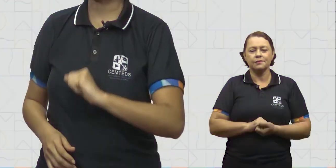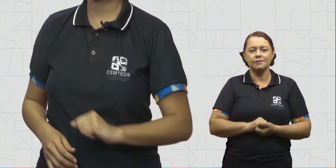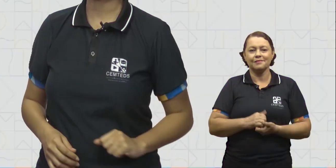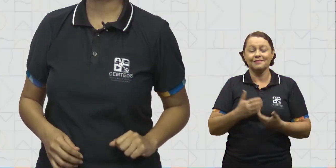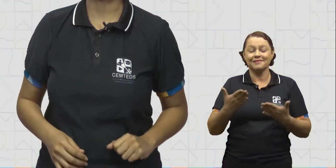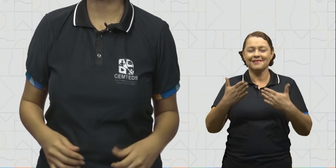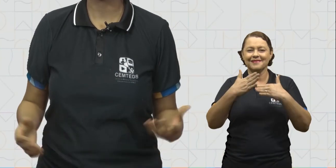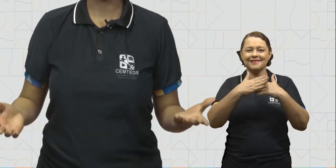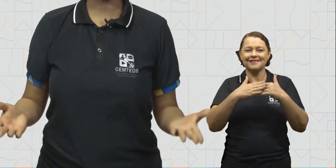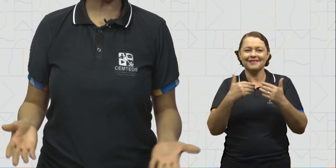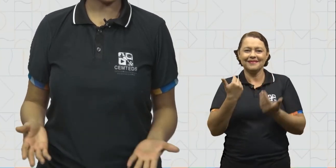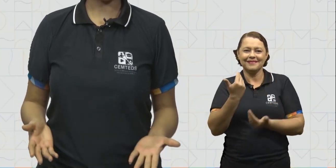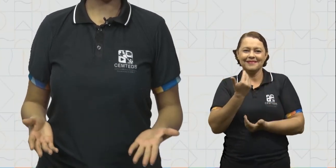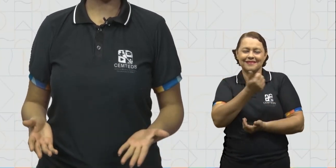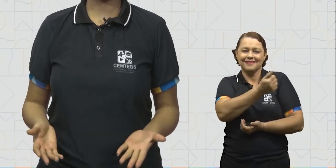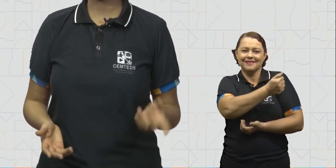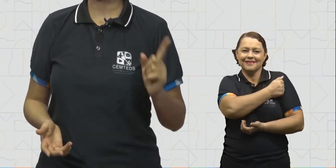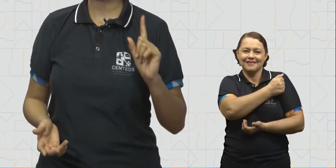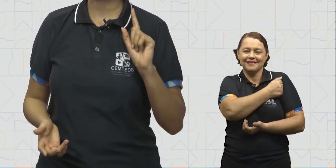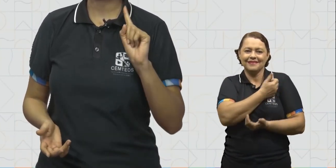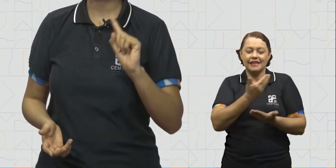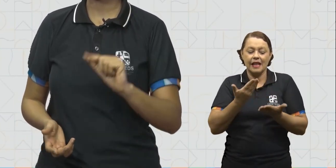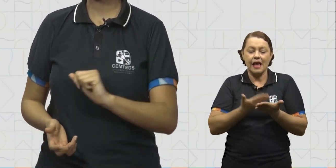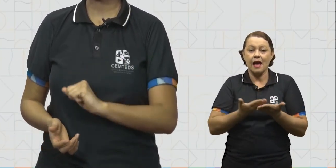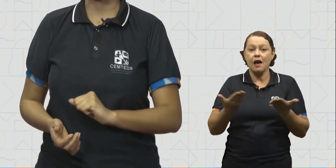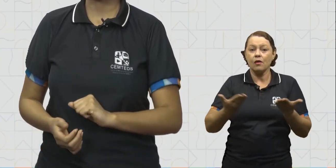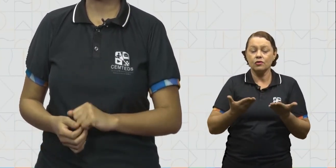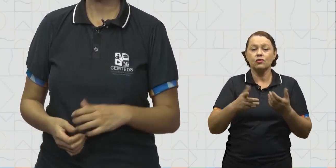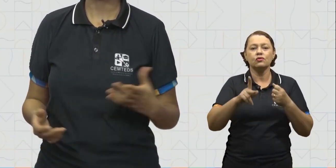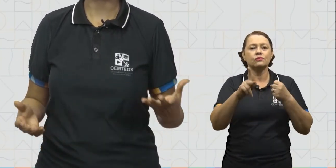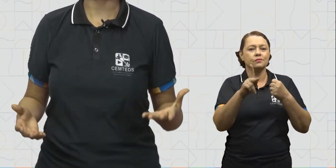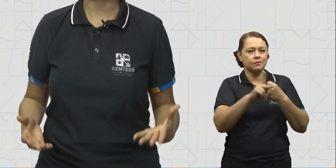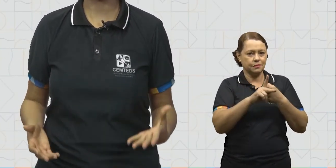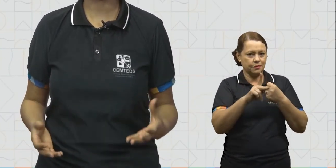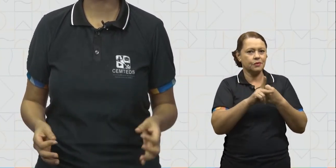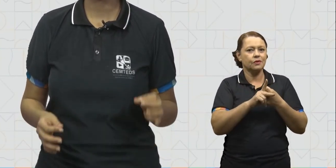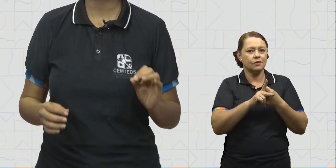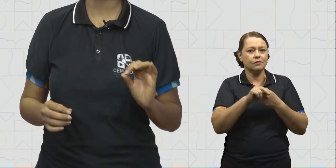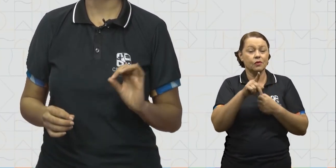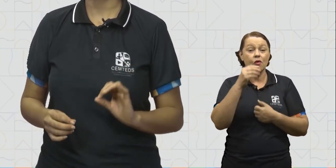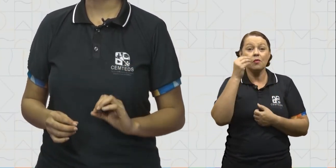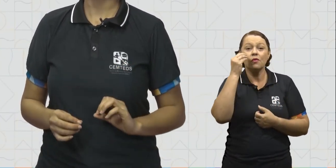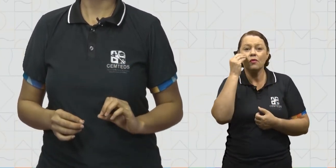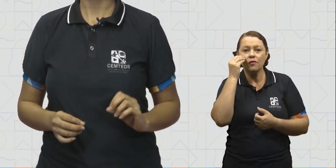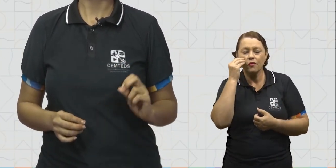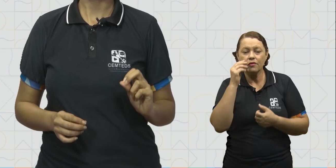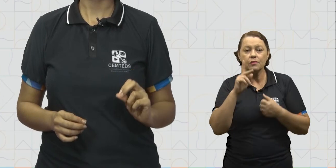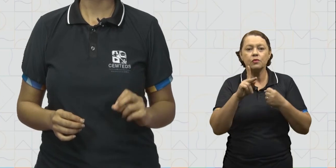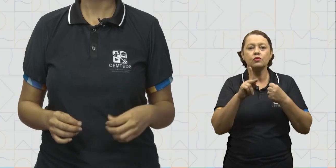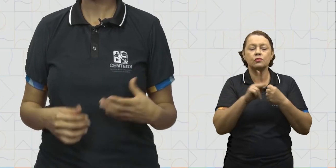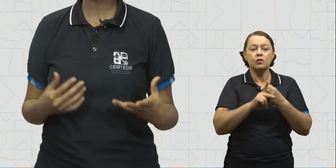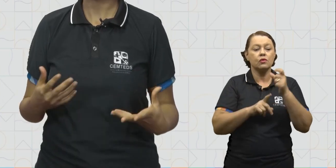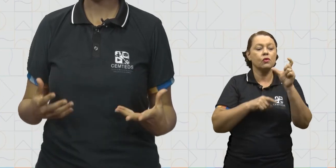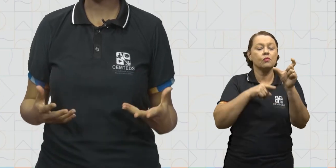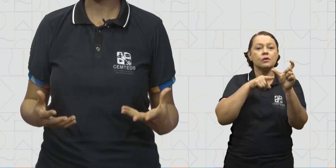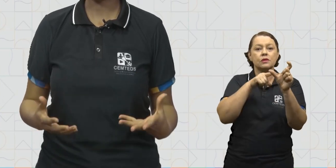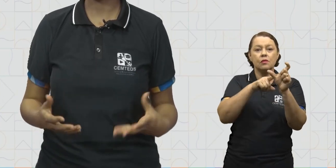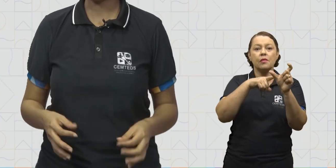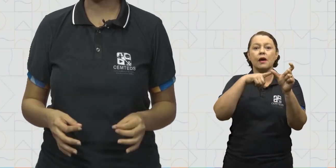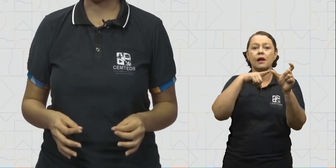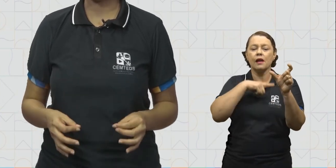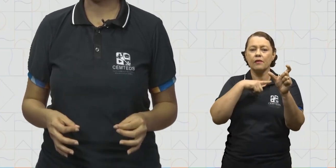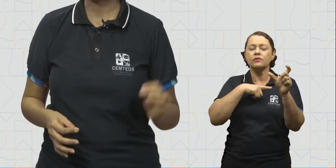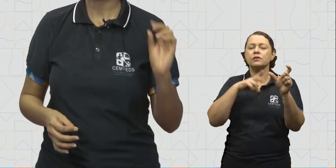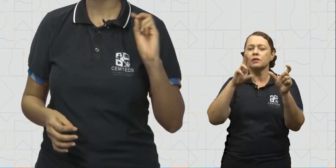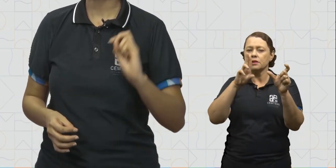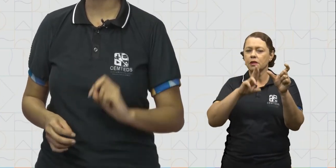Querido estudante, nossa aula de hoje foi sobre pronomes. Como vimos, os pronomes são palavras que possuem algumas